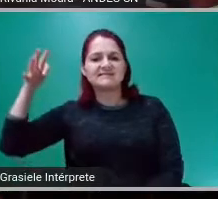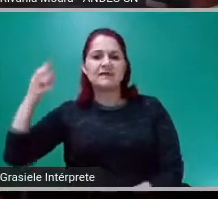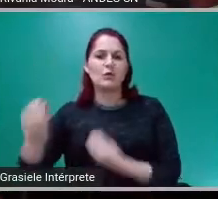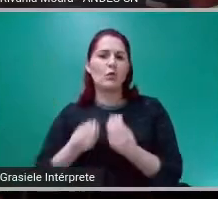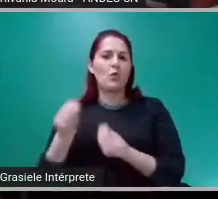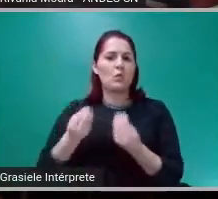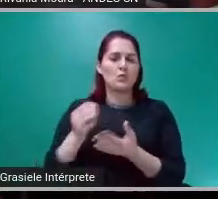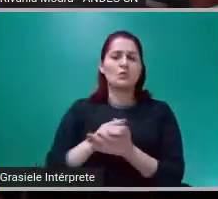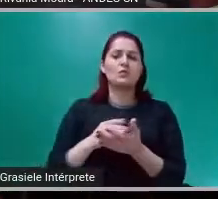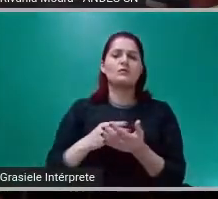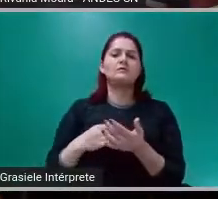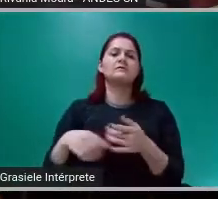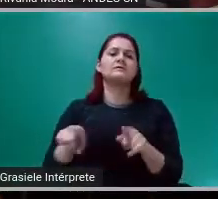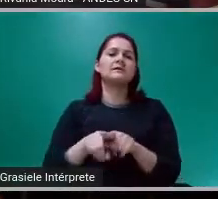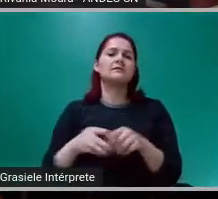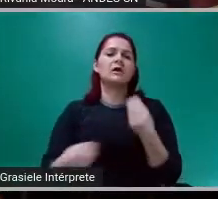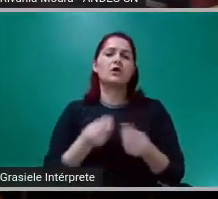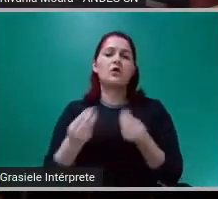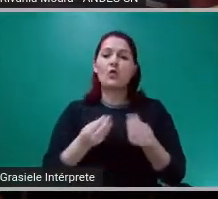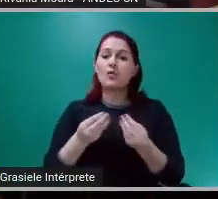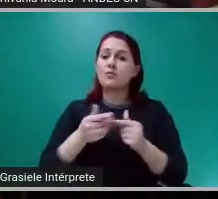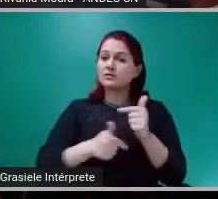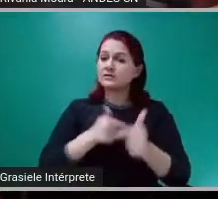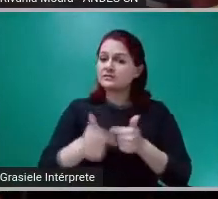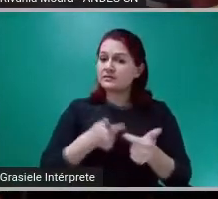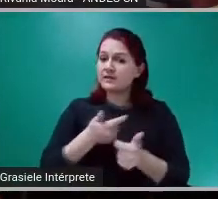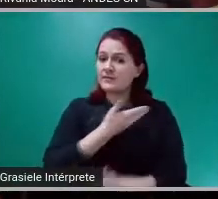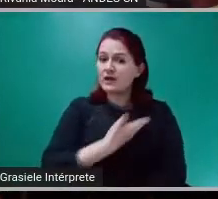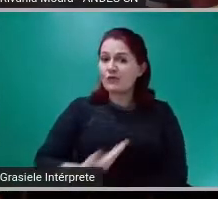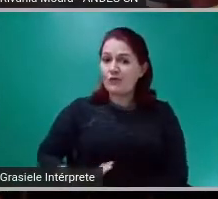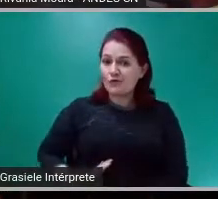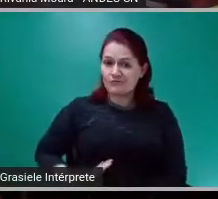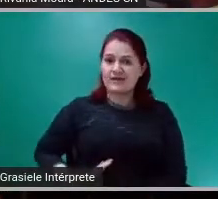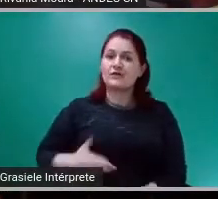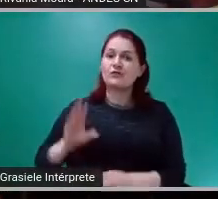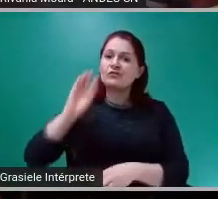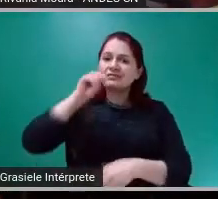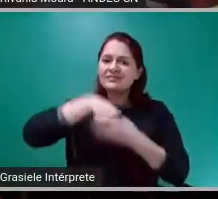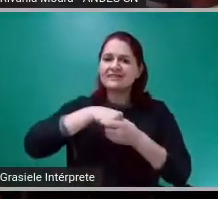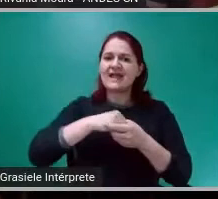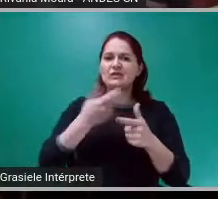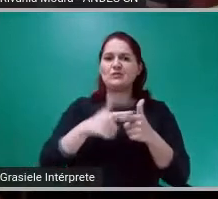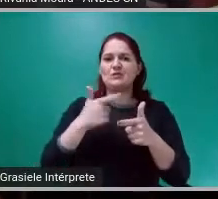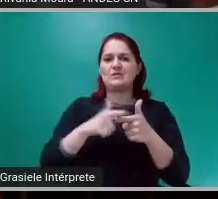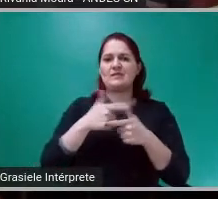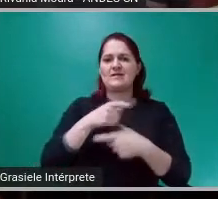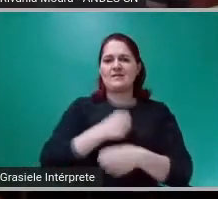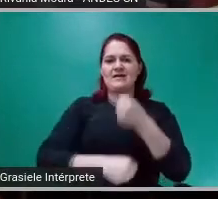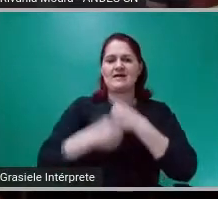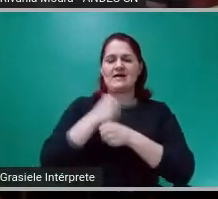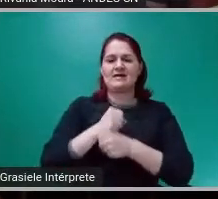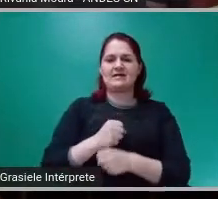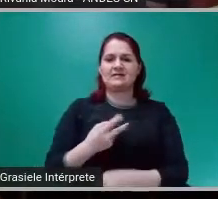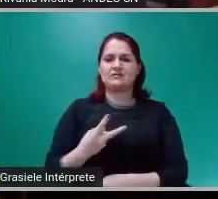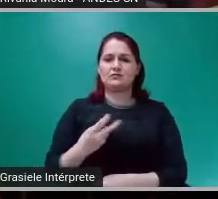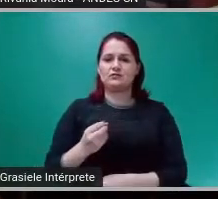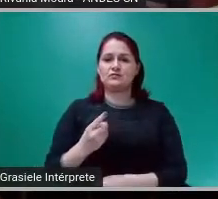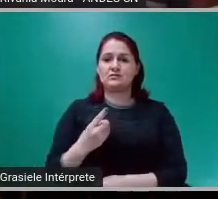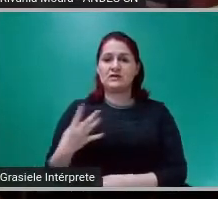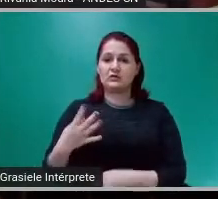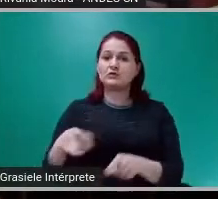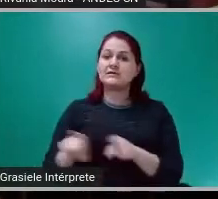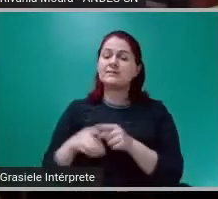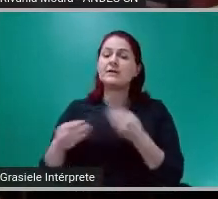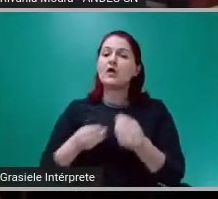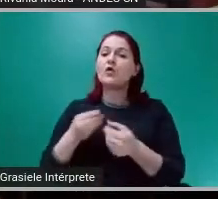disso, como foi a ação do governo na crise de 2014 e, agora, na crise da pandemia. Então,